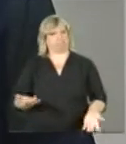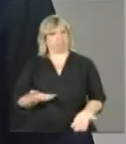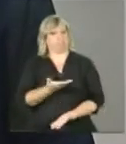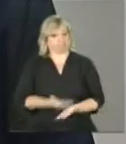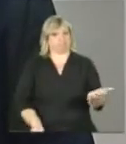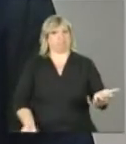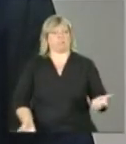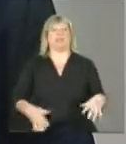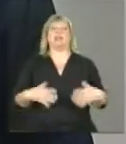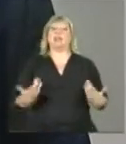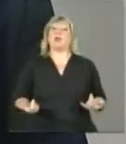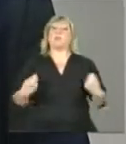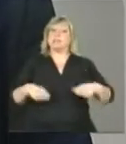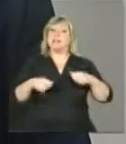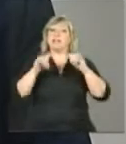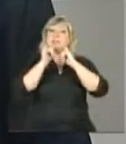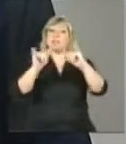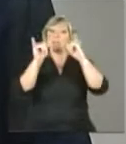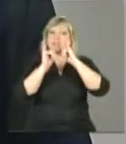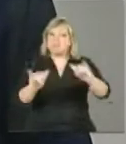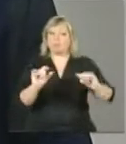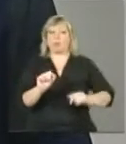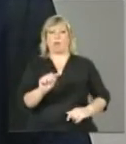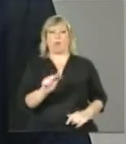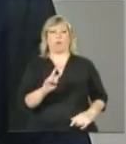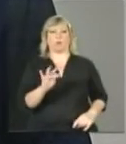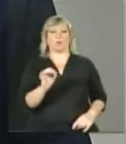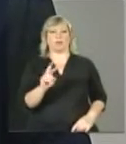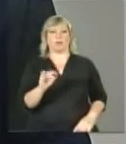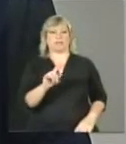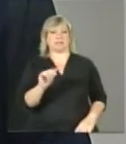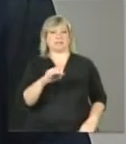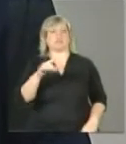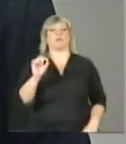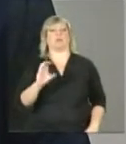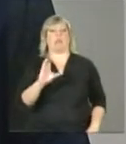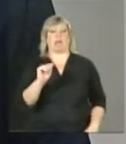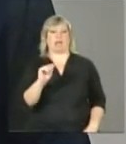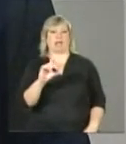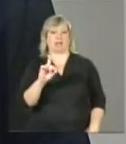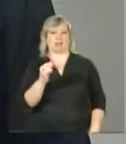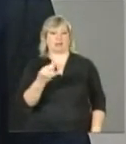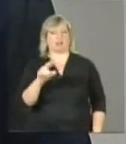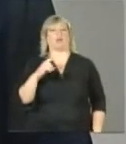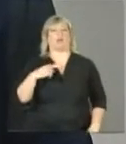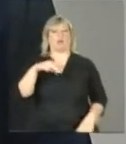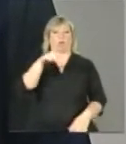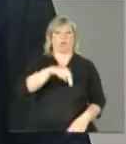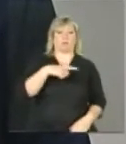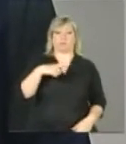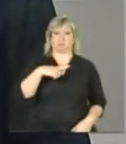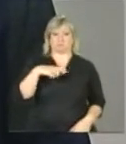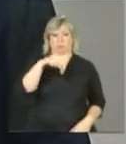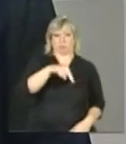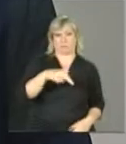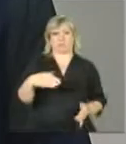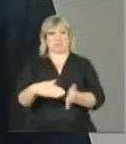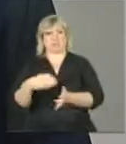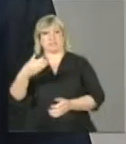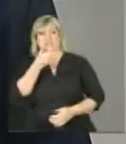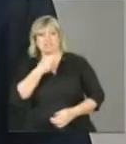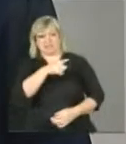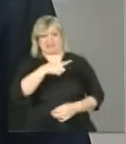prestação da informação, atualização cadastral, no período entre novembro e dezembro, com o benefício já bloqueado,